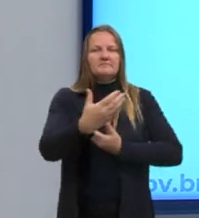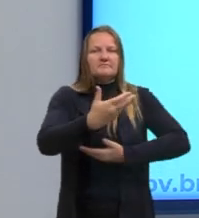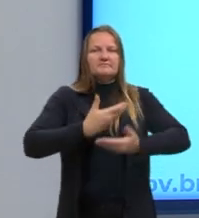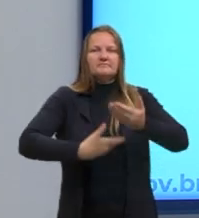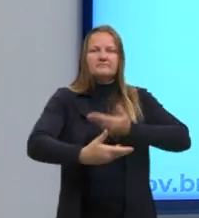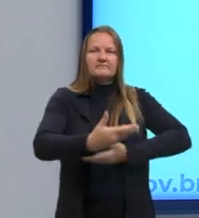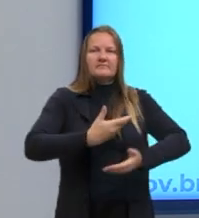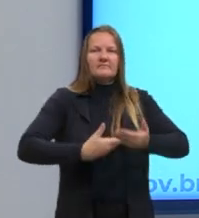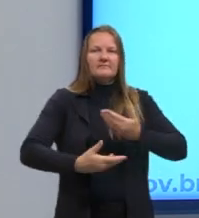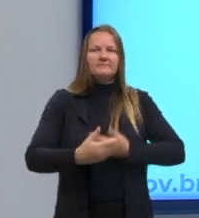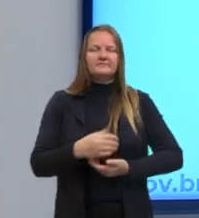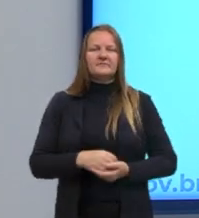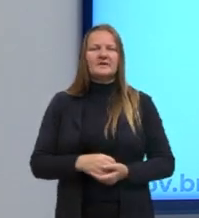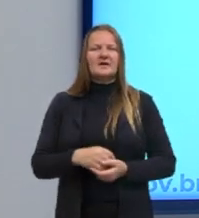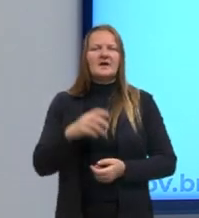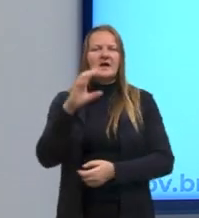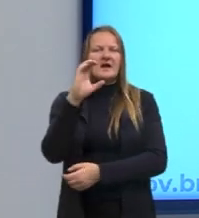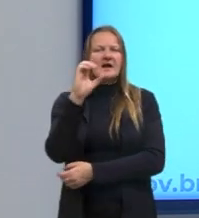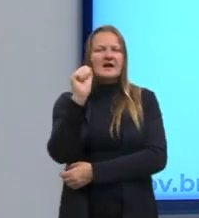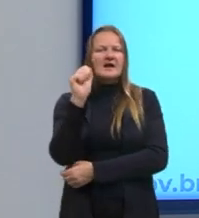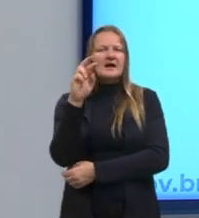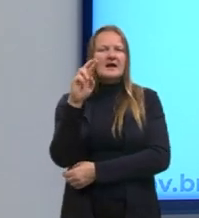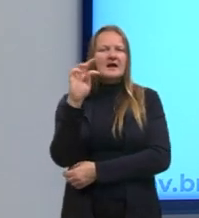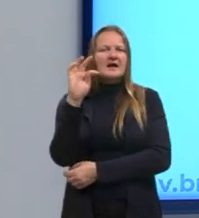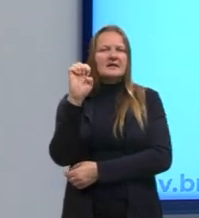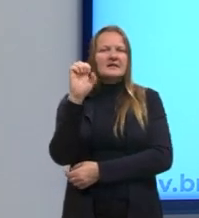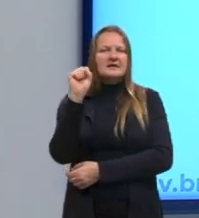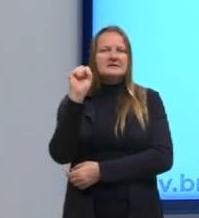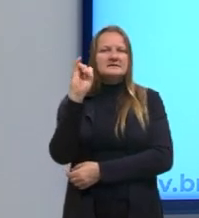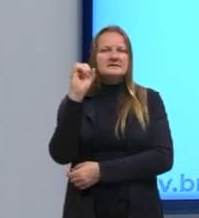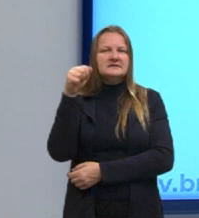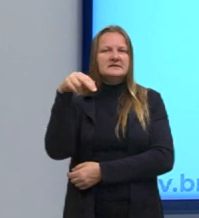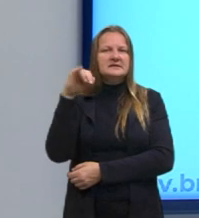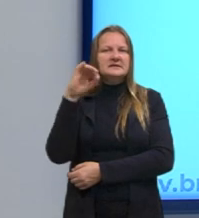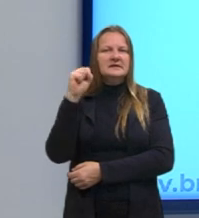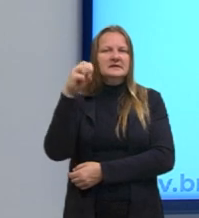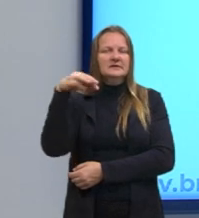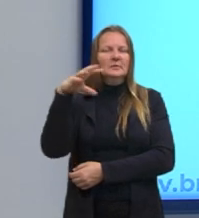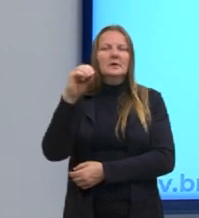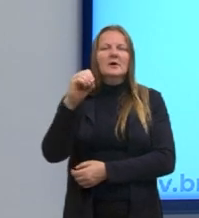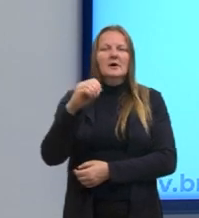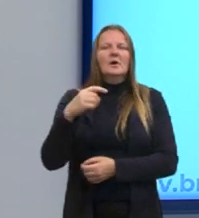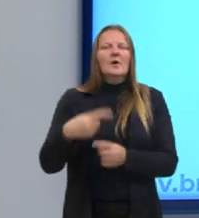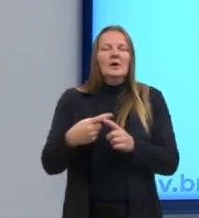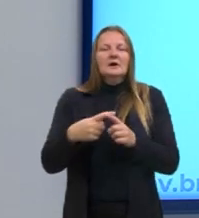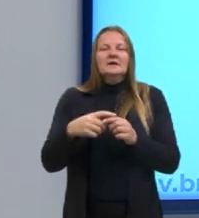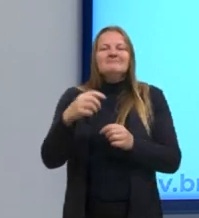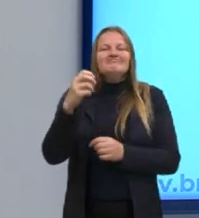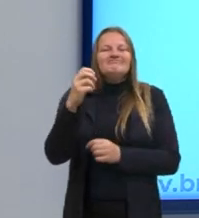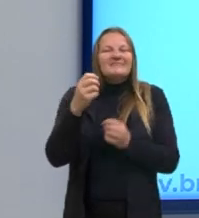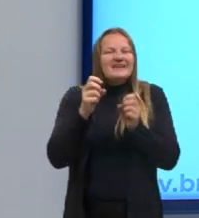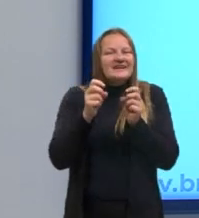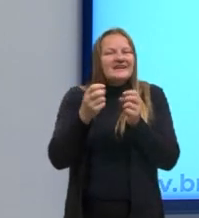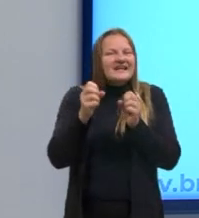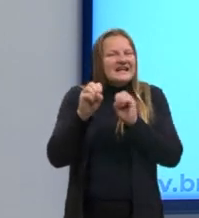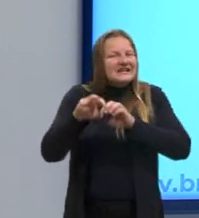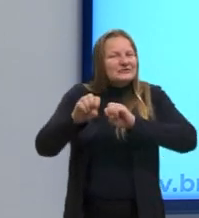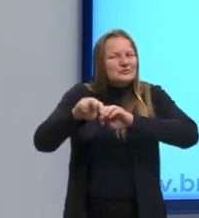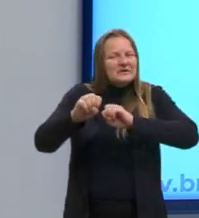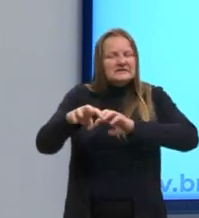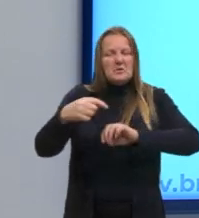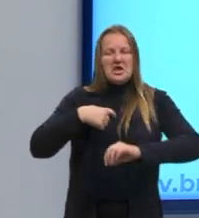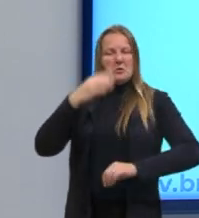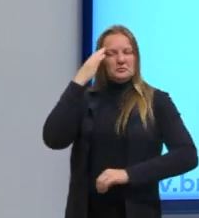Esse é o modelo cartesiano, racional. Isso, trazendo para a educação, educação bancária. Eu sei e outro não sabe.